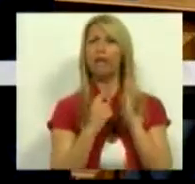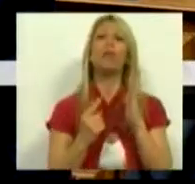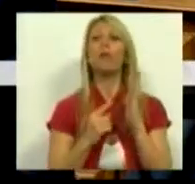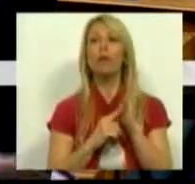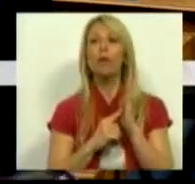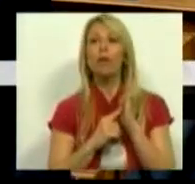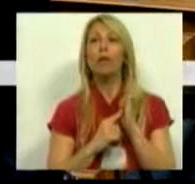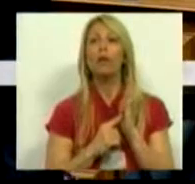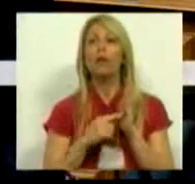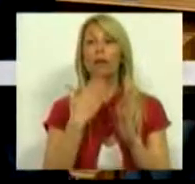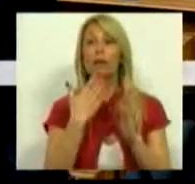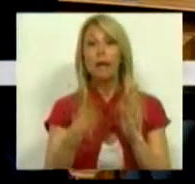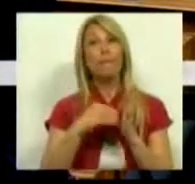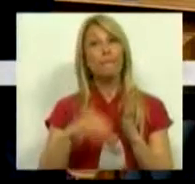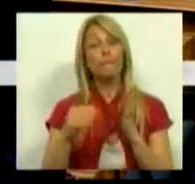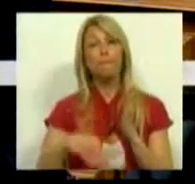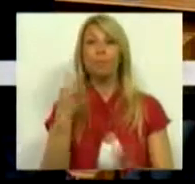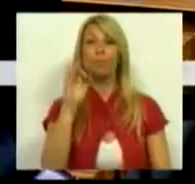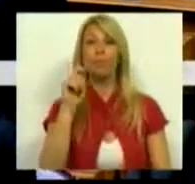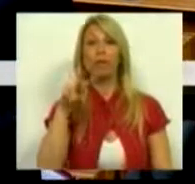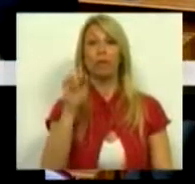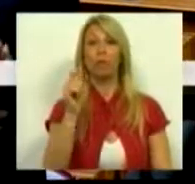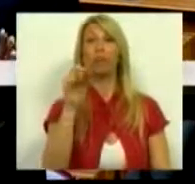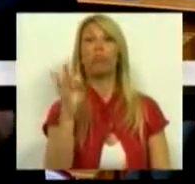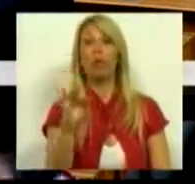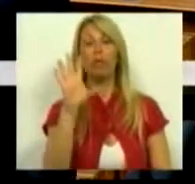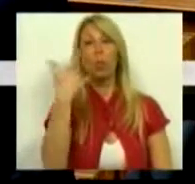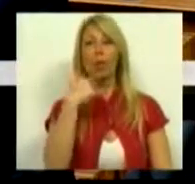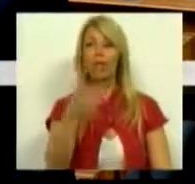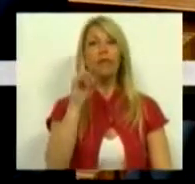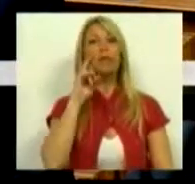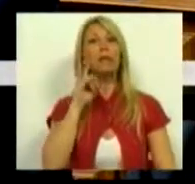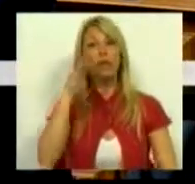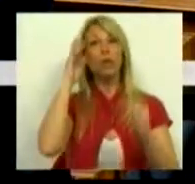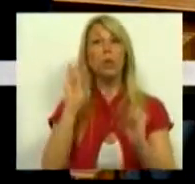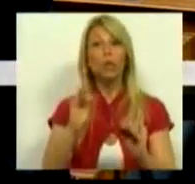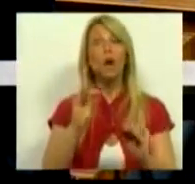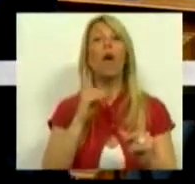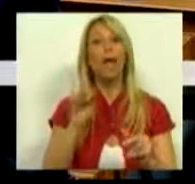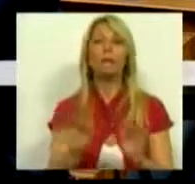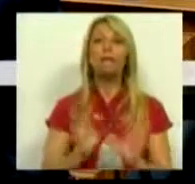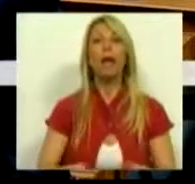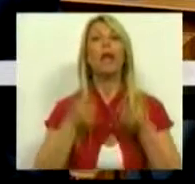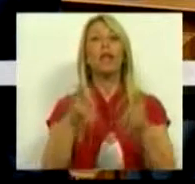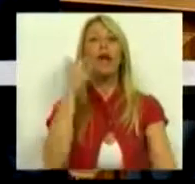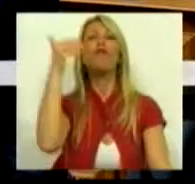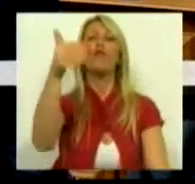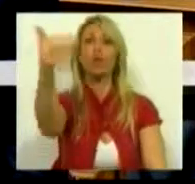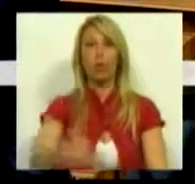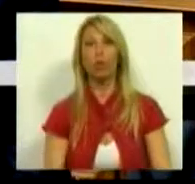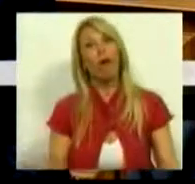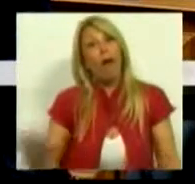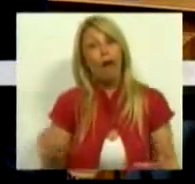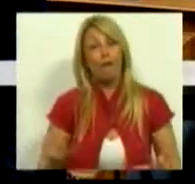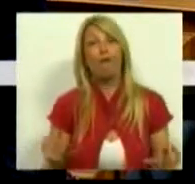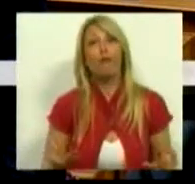petição da FENPROF quando diz defender a educação é apostar no futuro. E tanto mais o